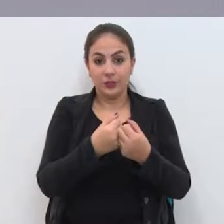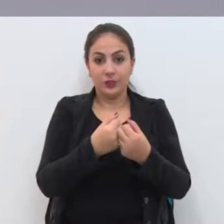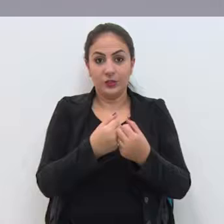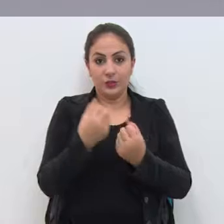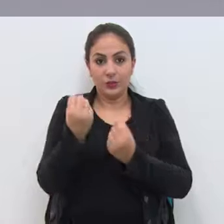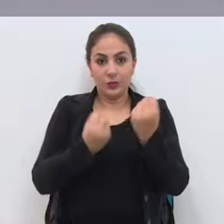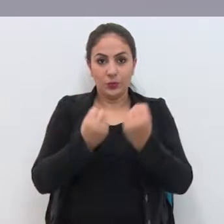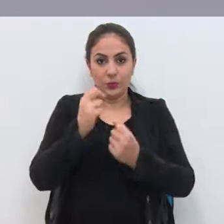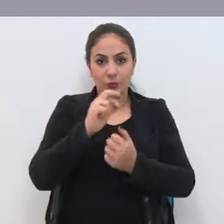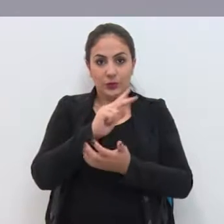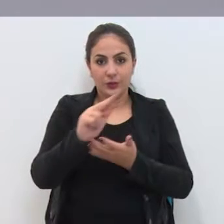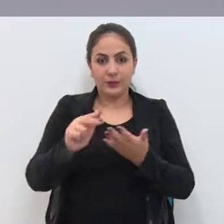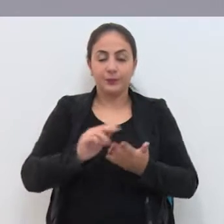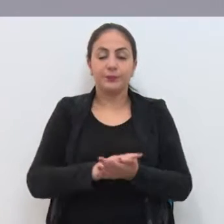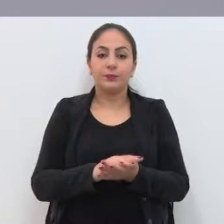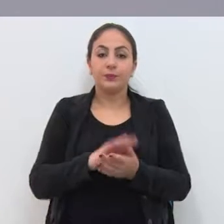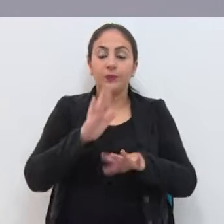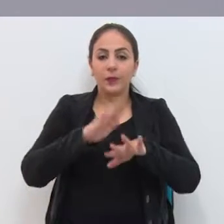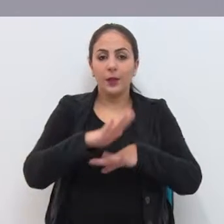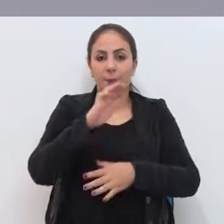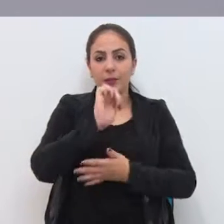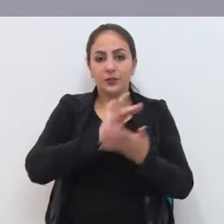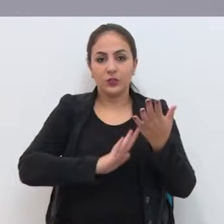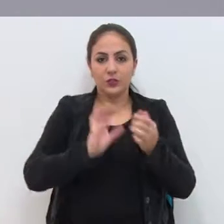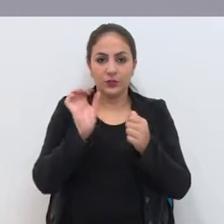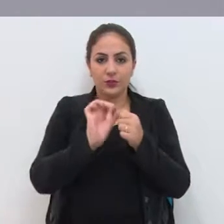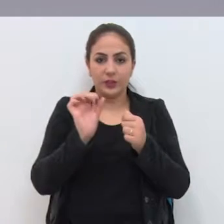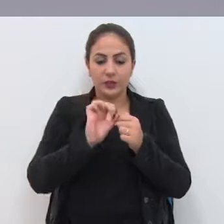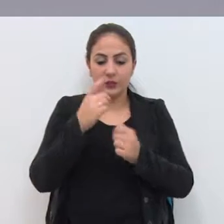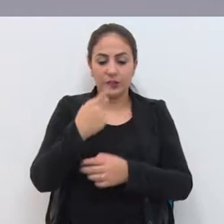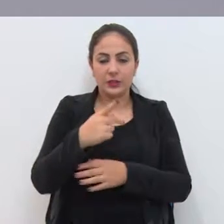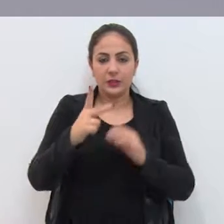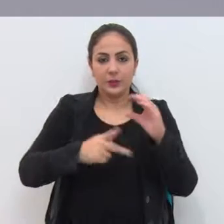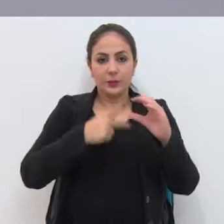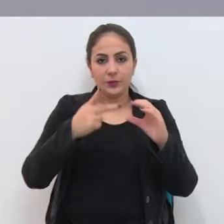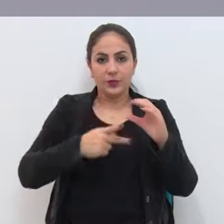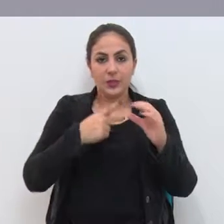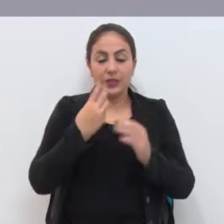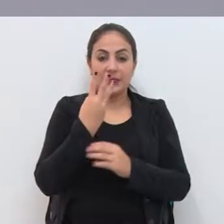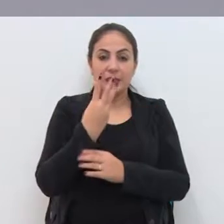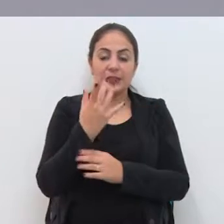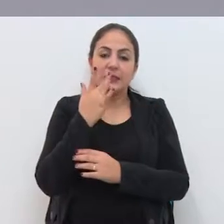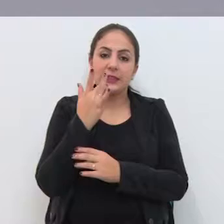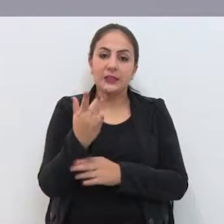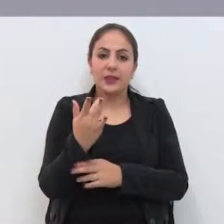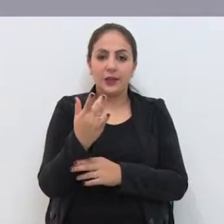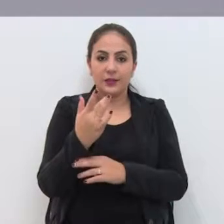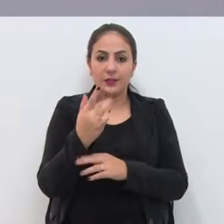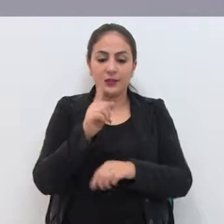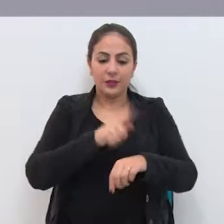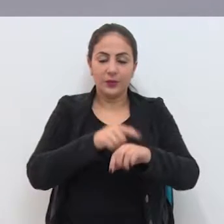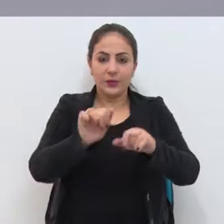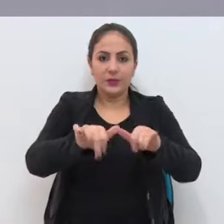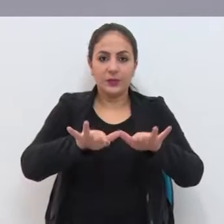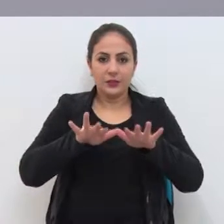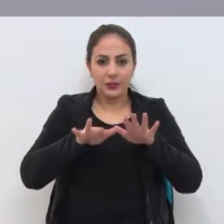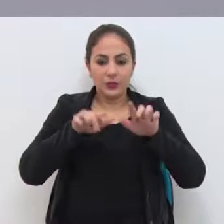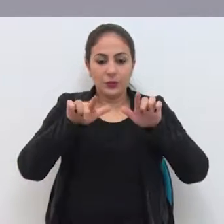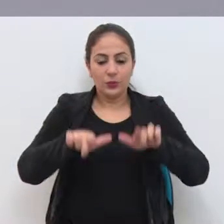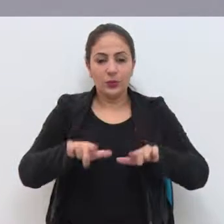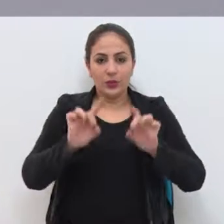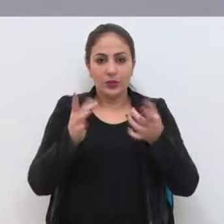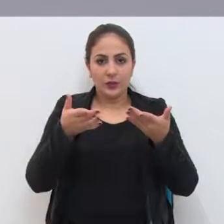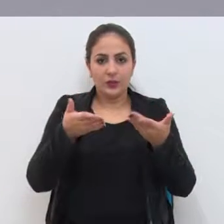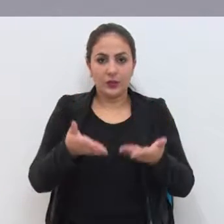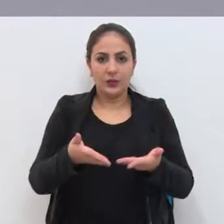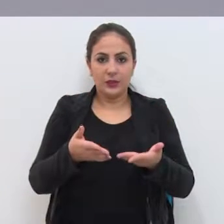Outra atividade será realizada aqui na Câmara Municipal às 3 horas da tarde, durante a sessão plenária no espaço